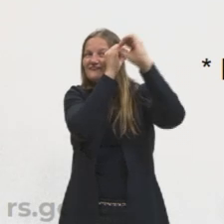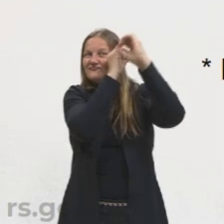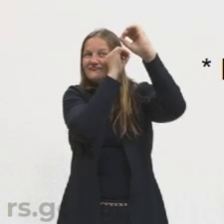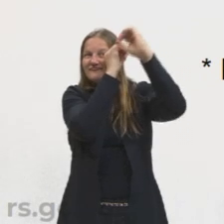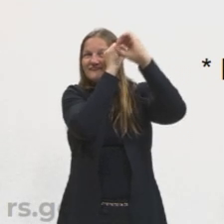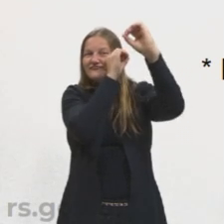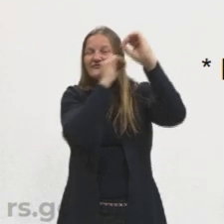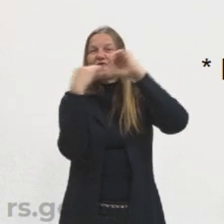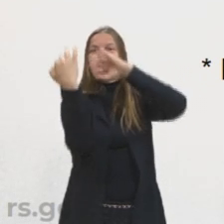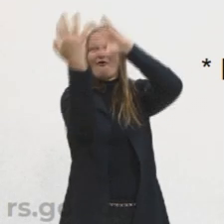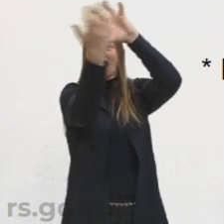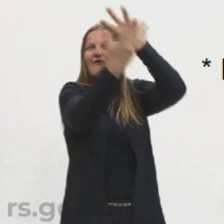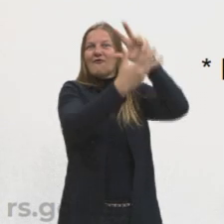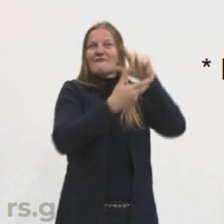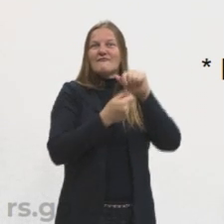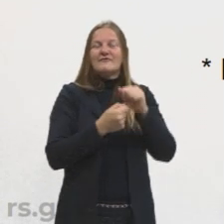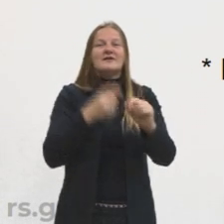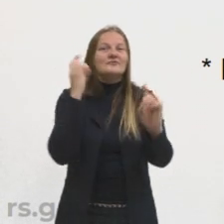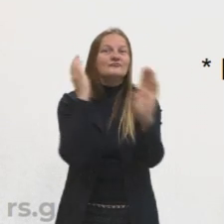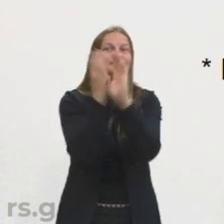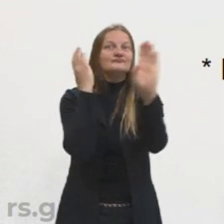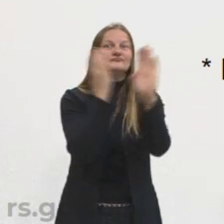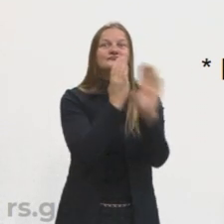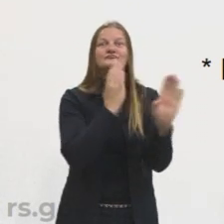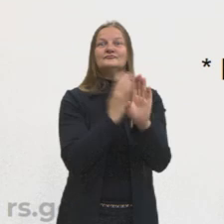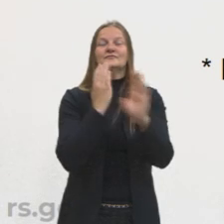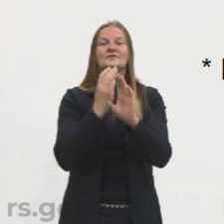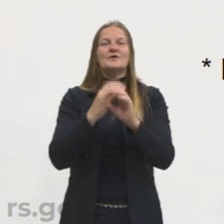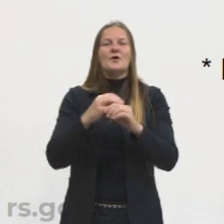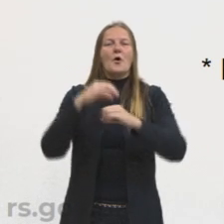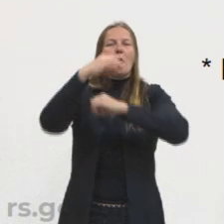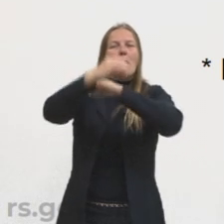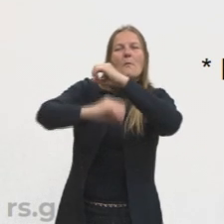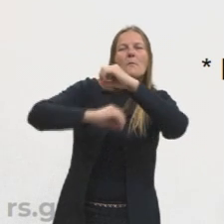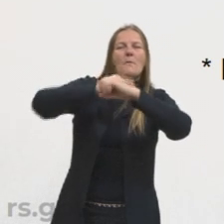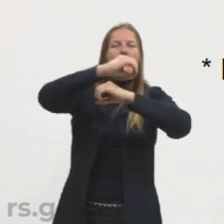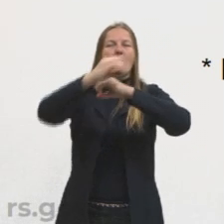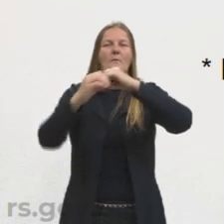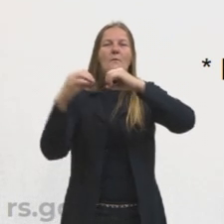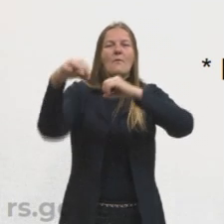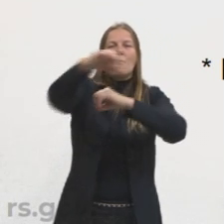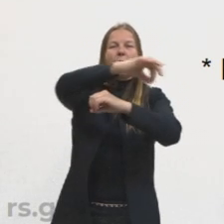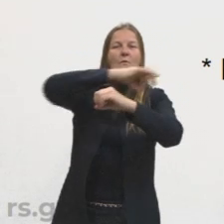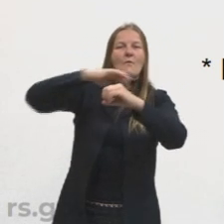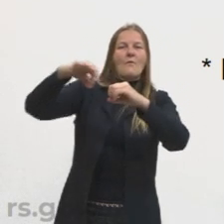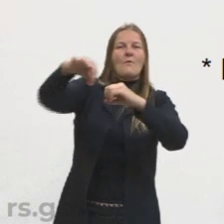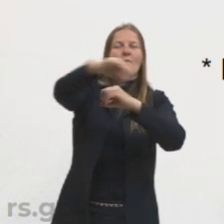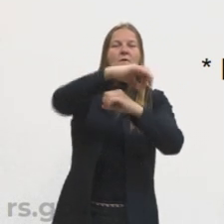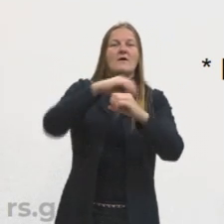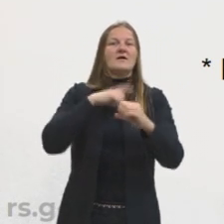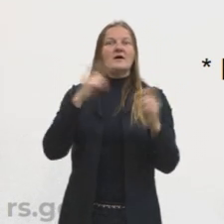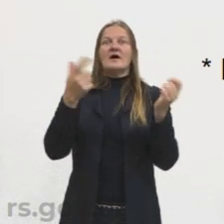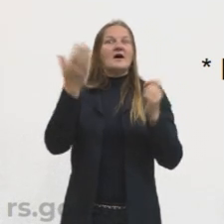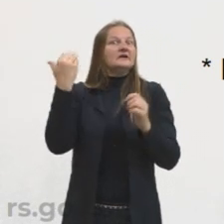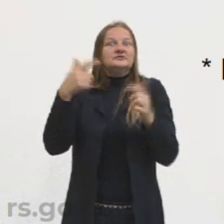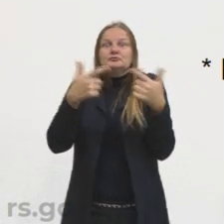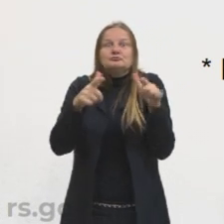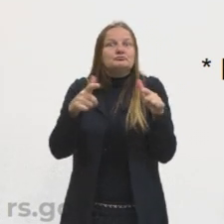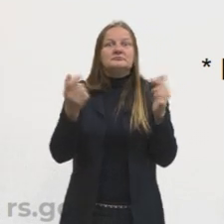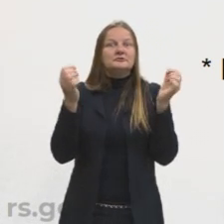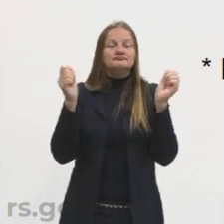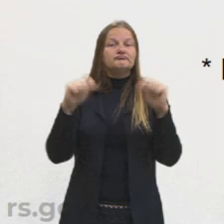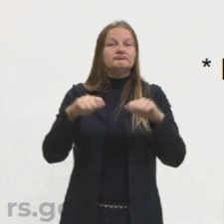e ele passa a descobrir outros planetas, outras possibilidades que até então não tinha. Então, olha o método que o